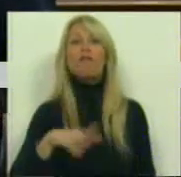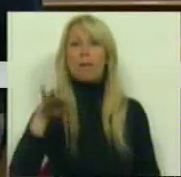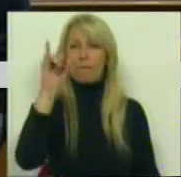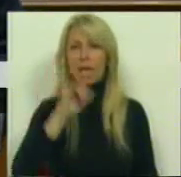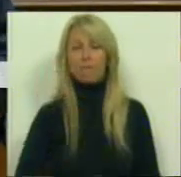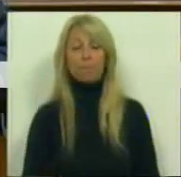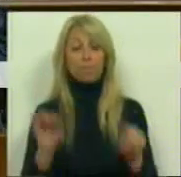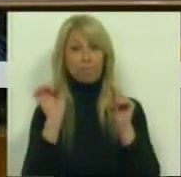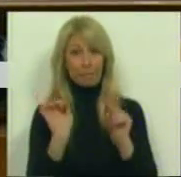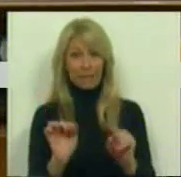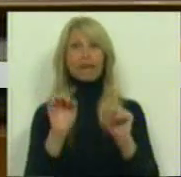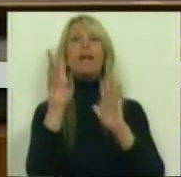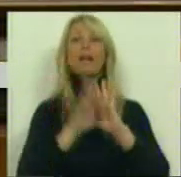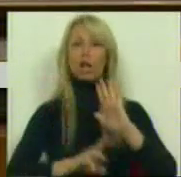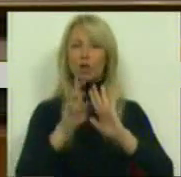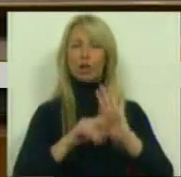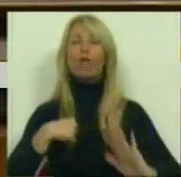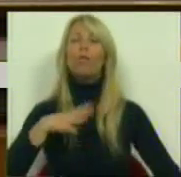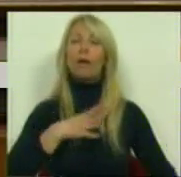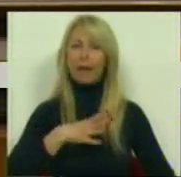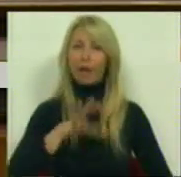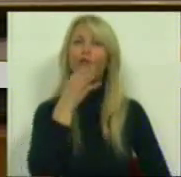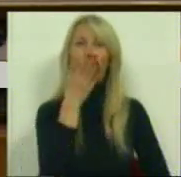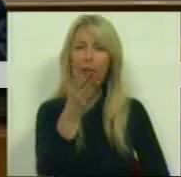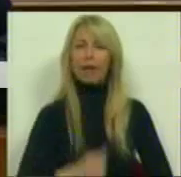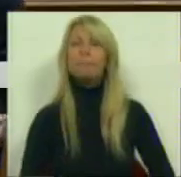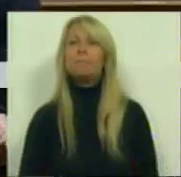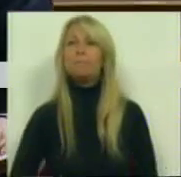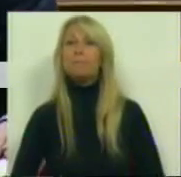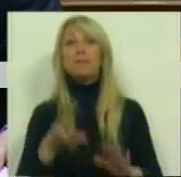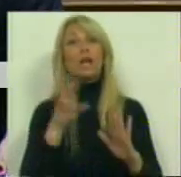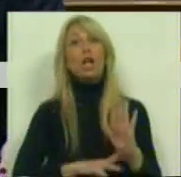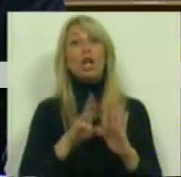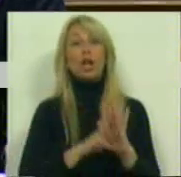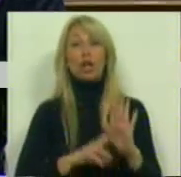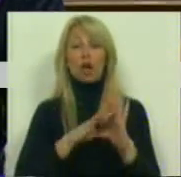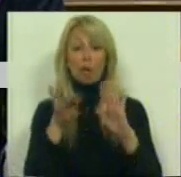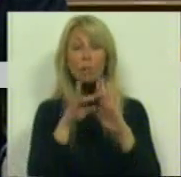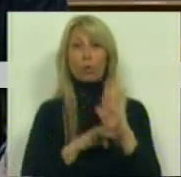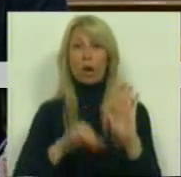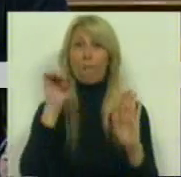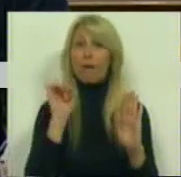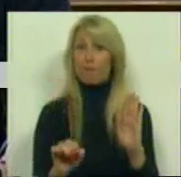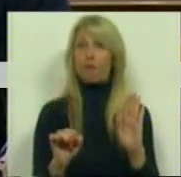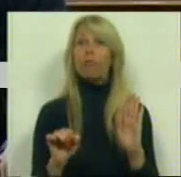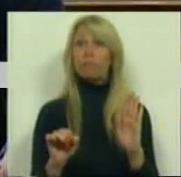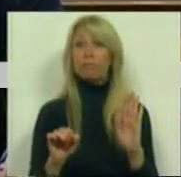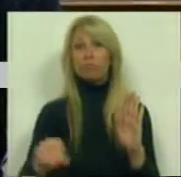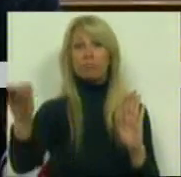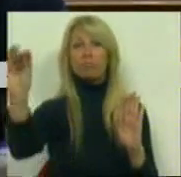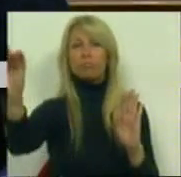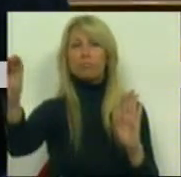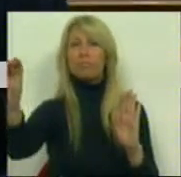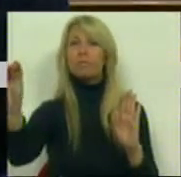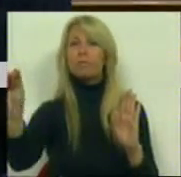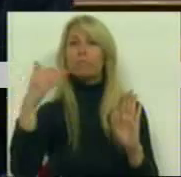exatamente desse relatório que lhe quero falar, do relatório que o seu programa encomendou, onde o Sr.